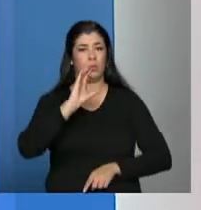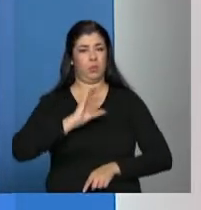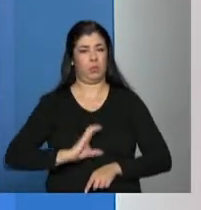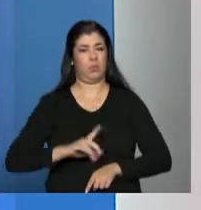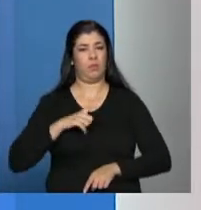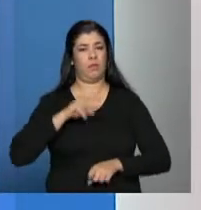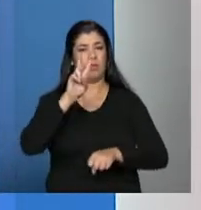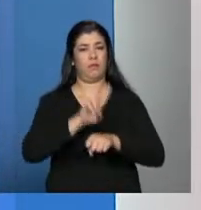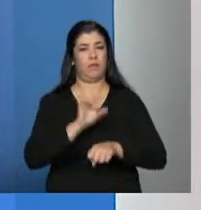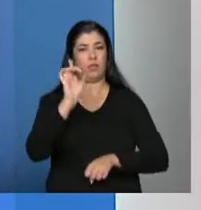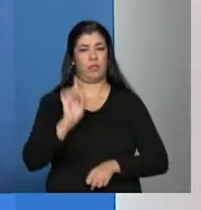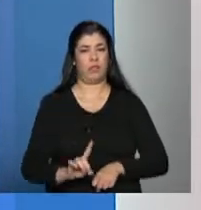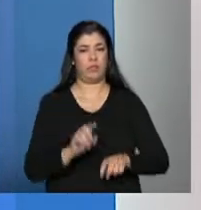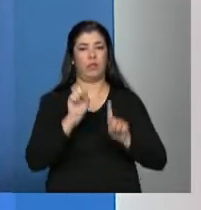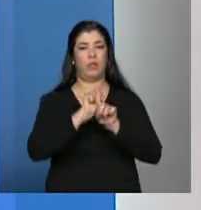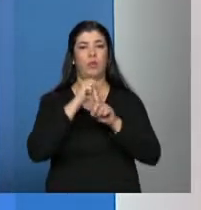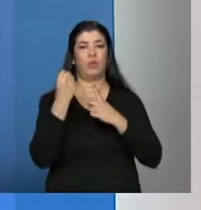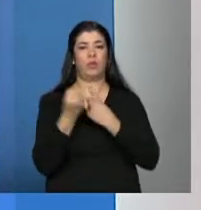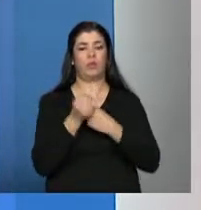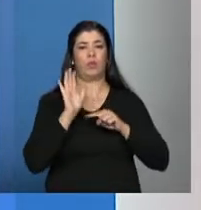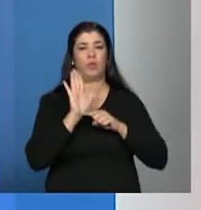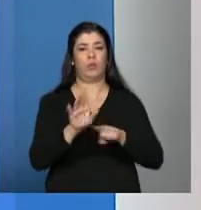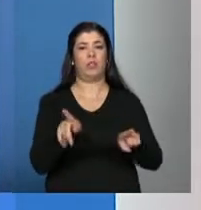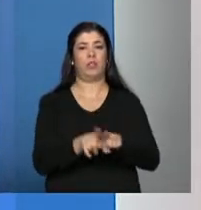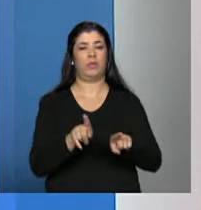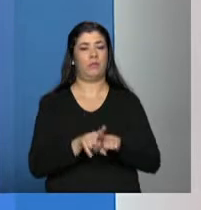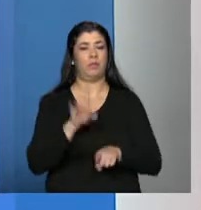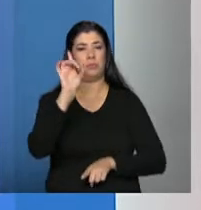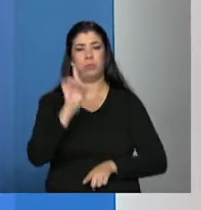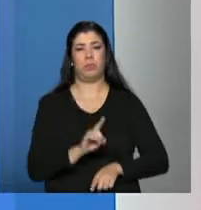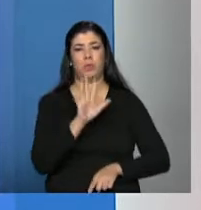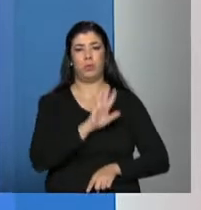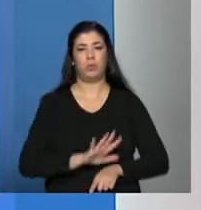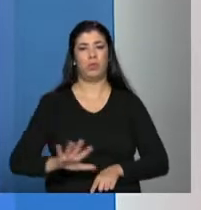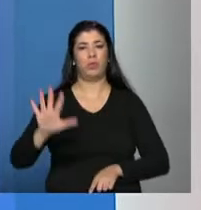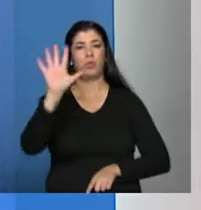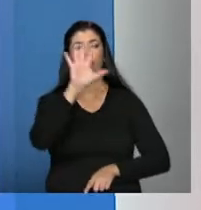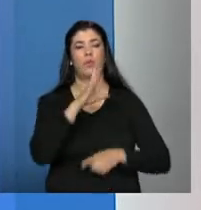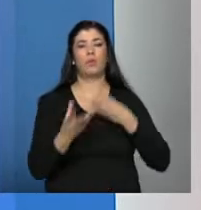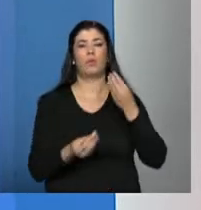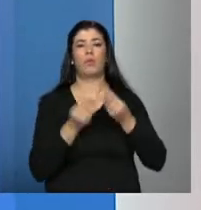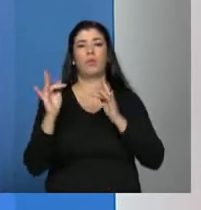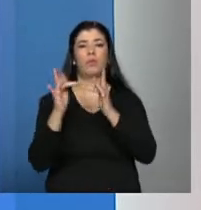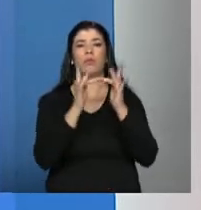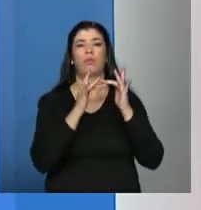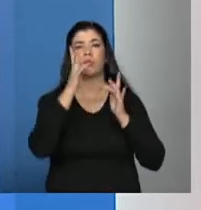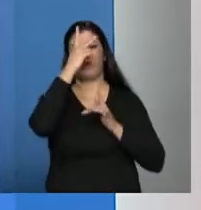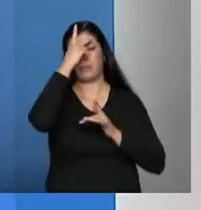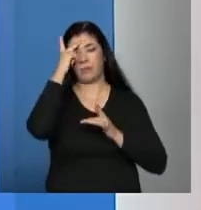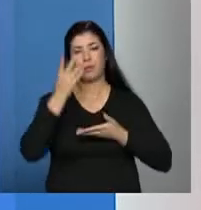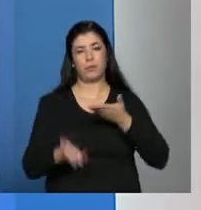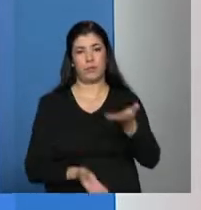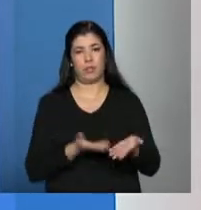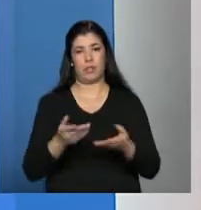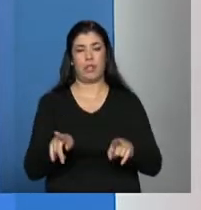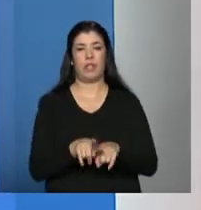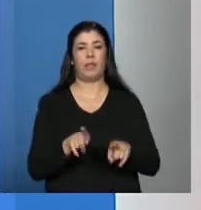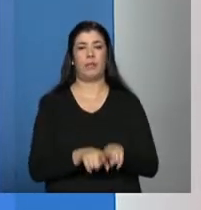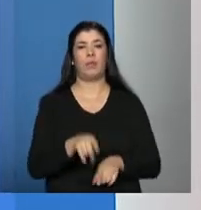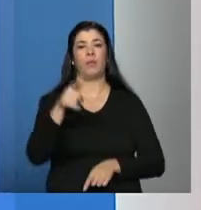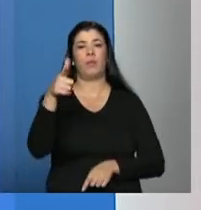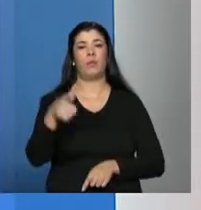só os direitos socioassistenciais, mas os direitos de uma maneira em geral do público que a gente atende. E a entidade de